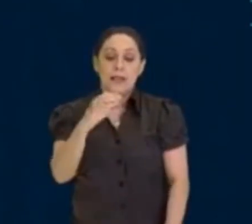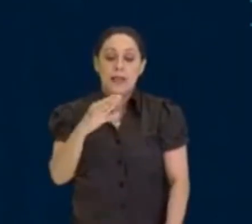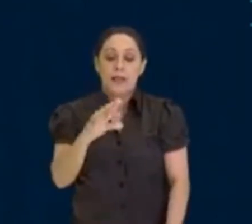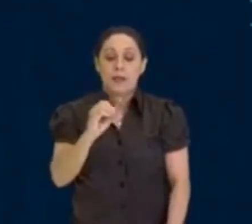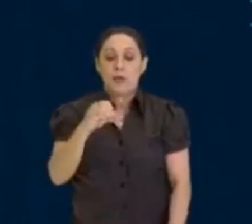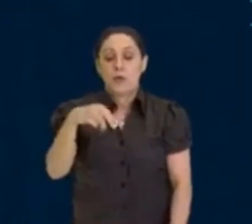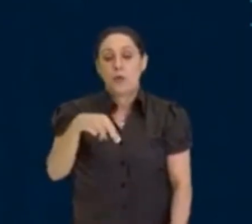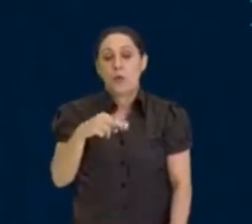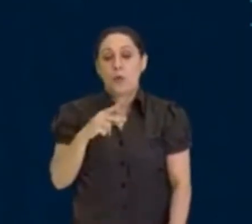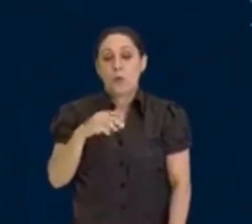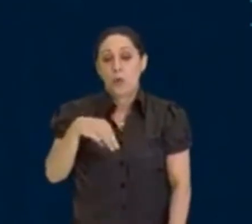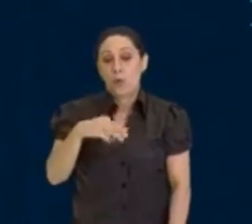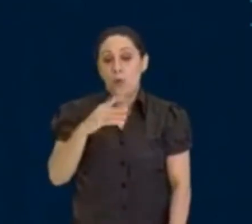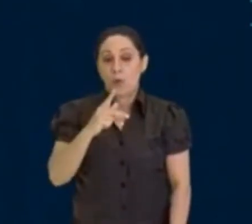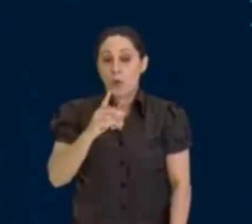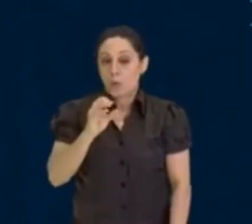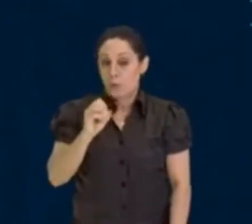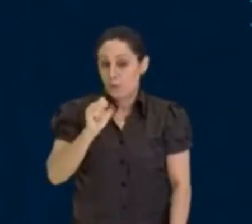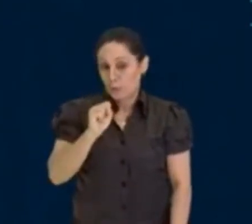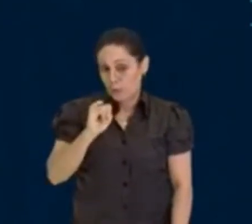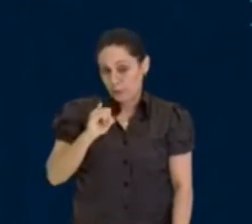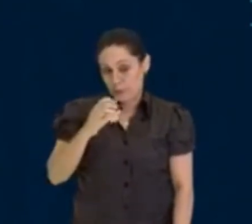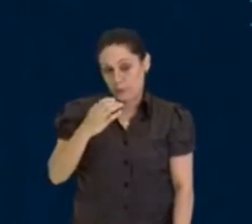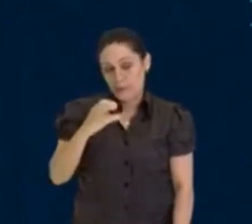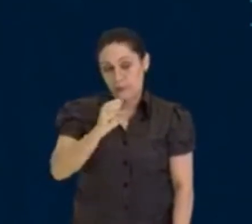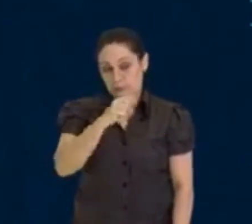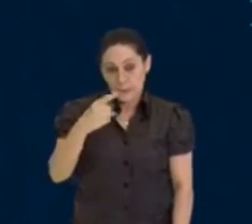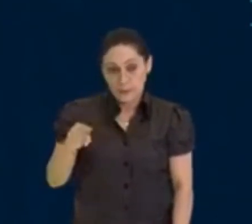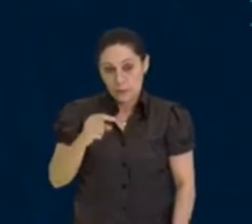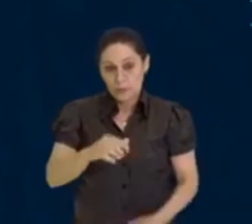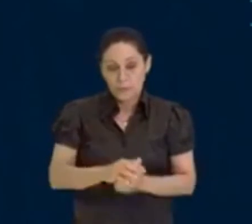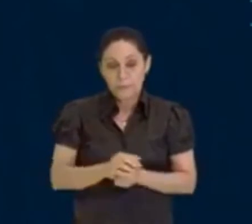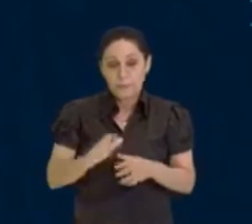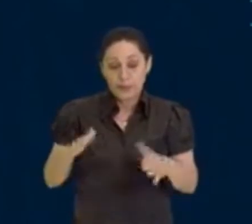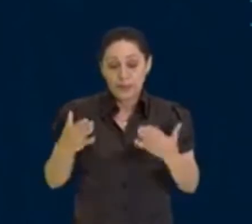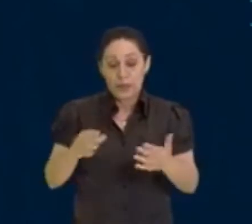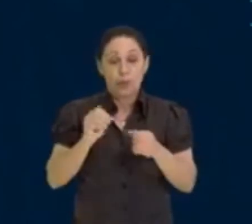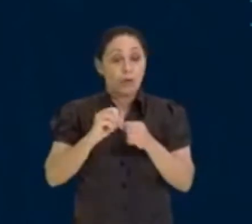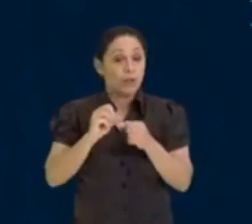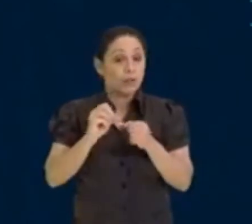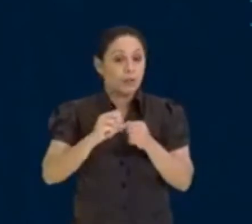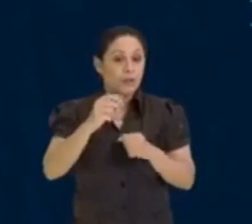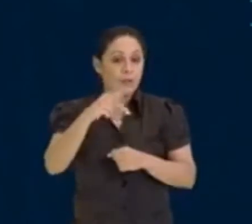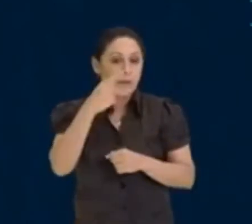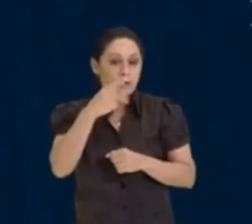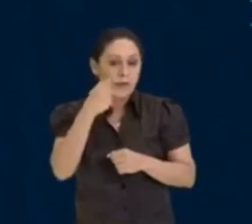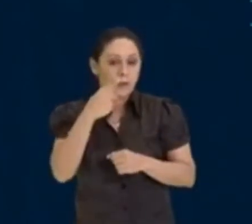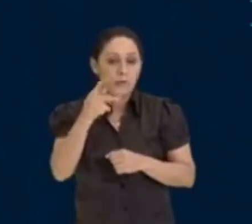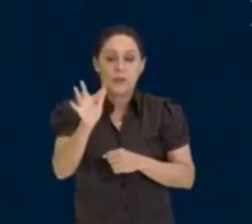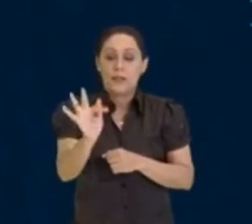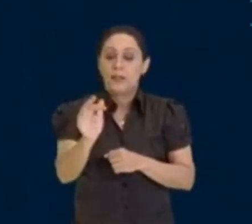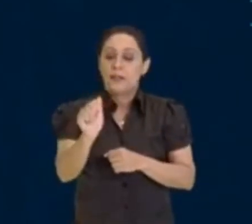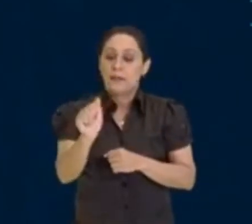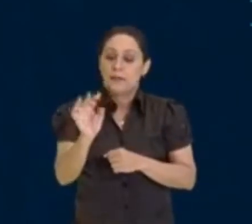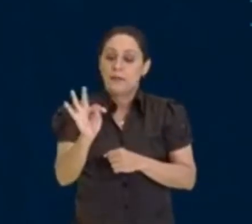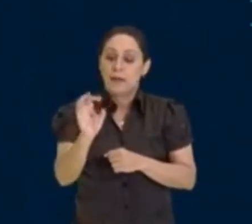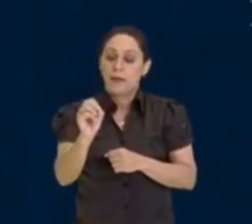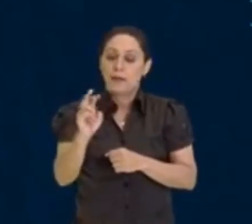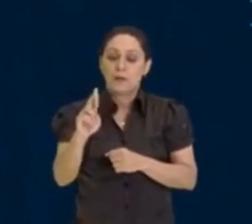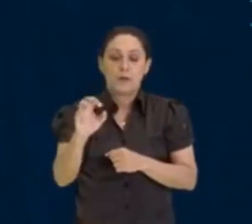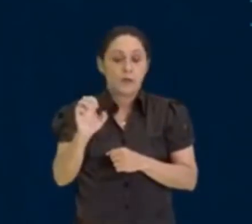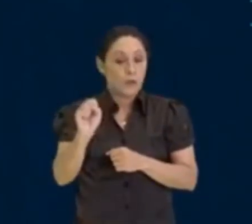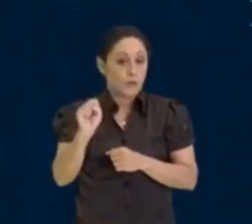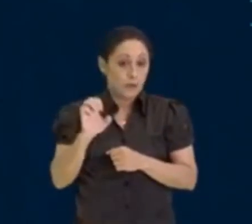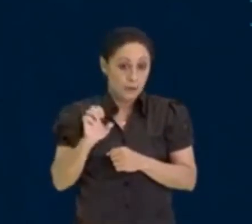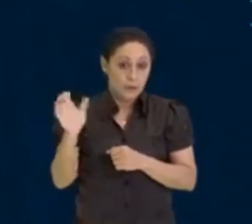em multiplicações, 2 vezes 6, 3 vezes 4, 2 vezes 1, mas quando eu falo em fatores primos, é porque eu tenho que